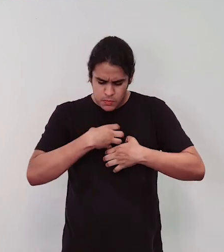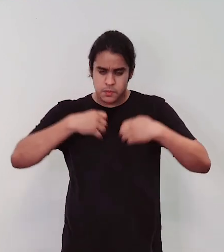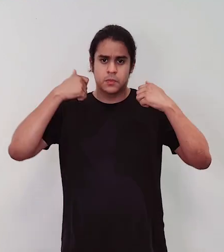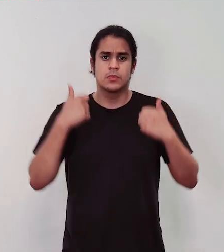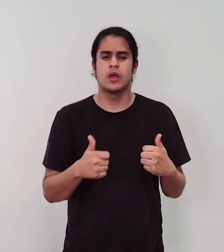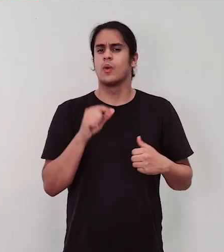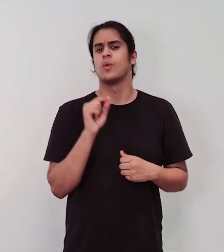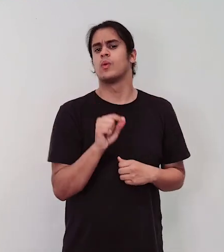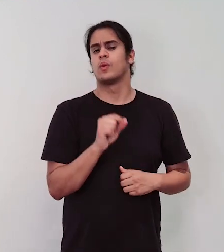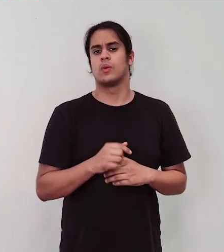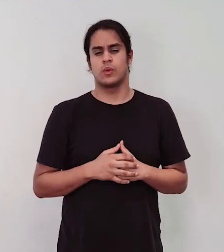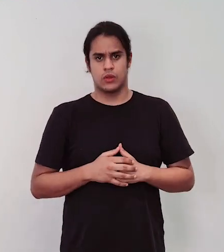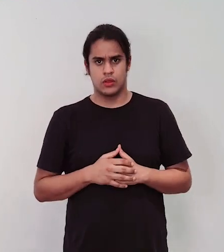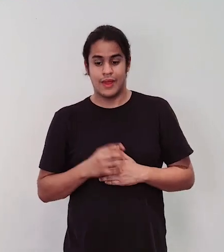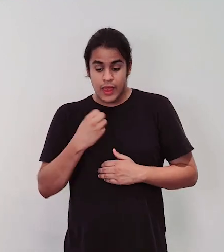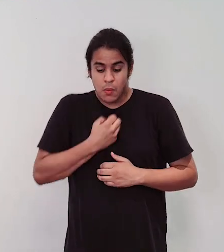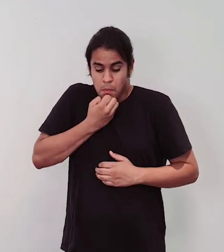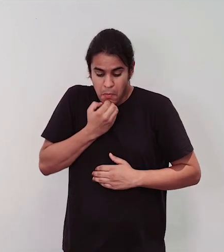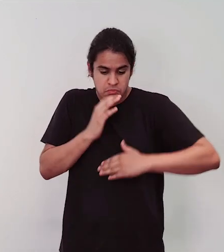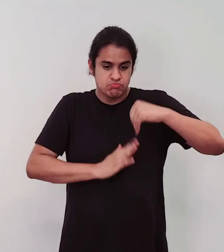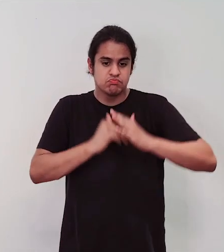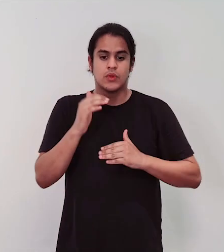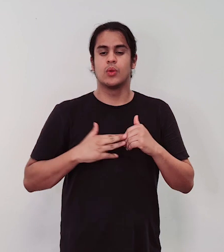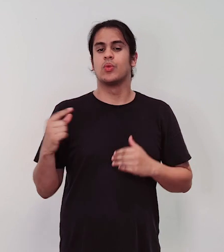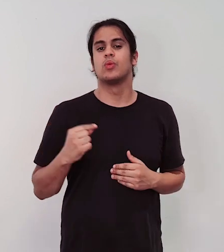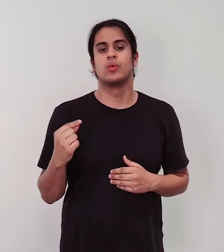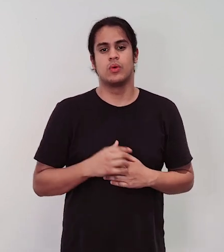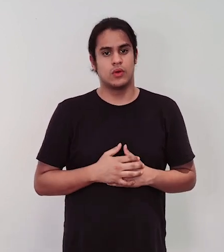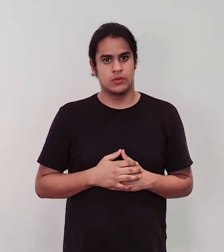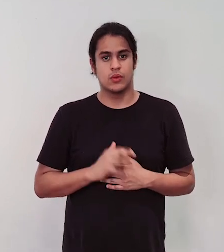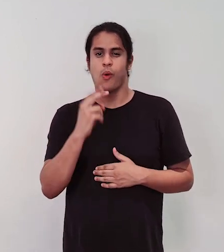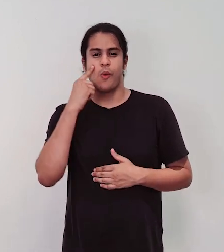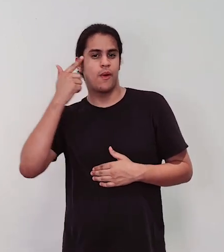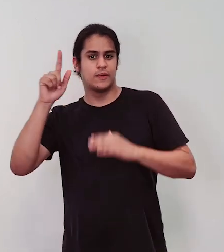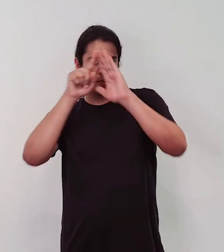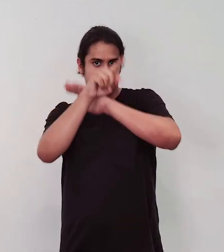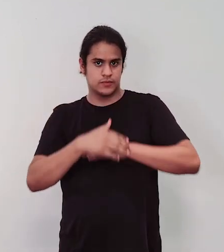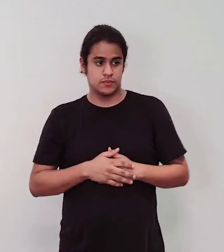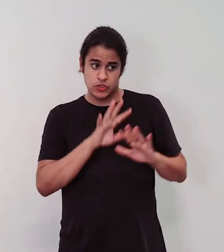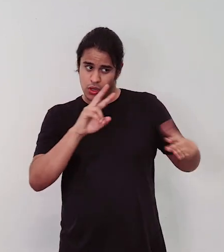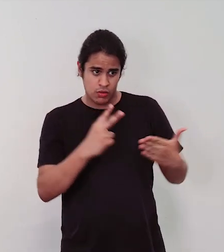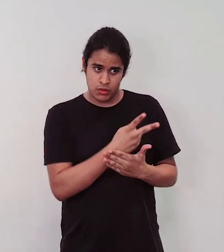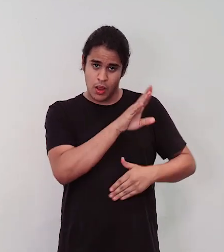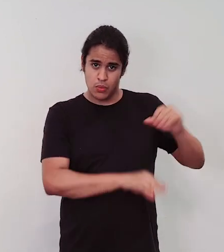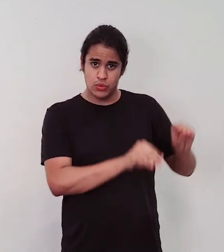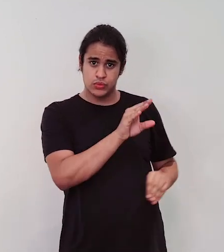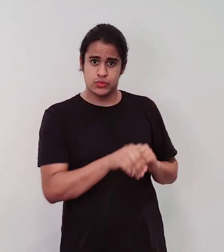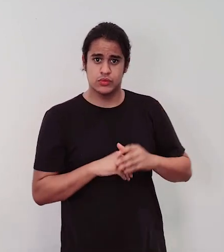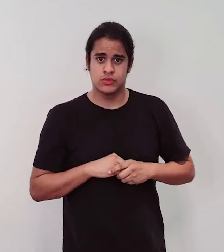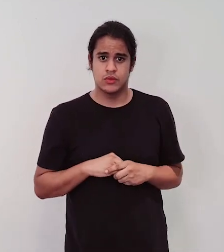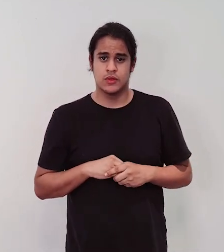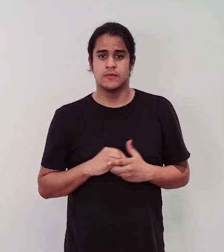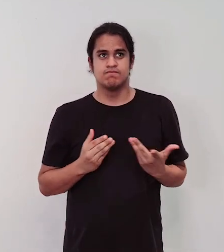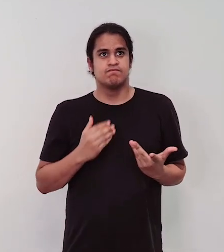o que eu sou boa fazendo. Ou outra pergunta que apareceu é você já sofreu abuso? Então abriu uma